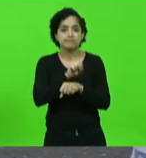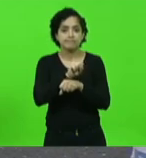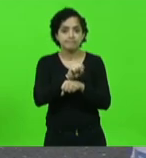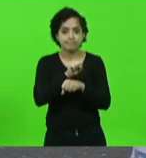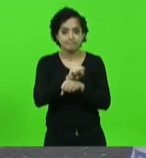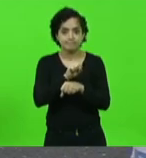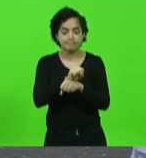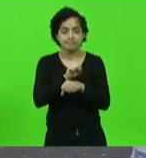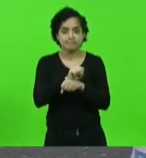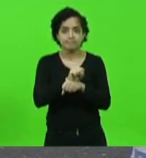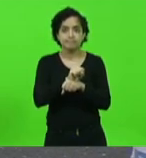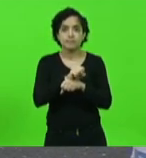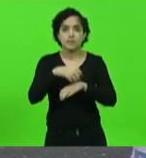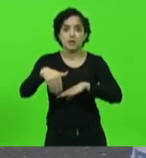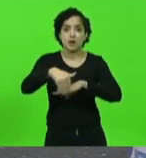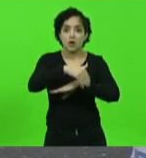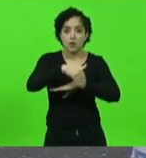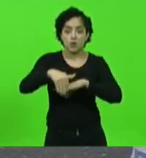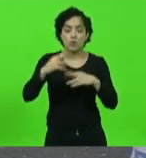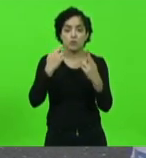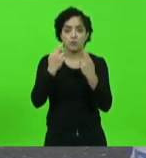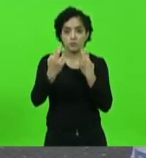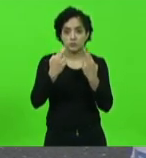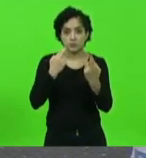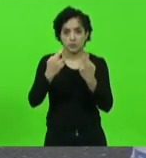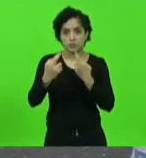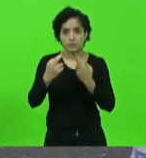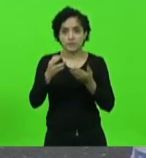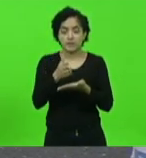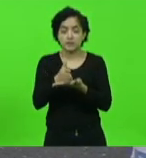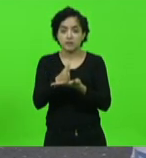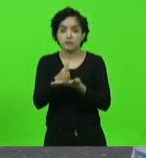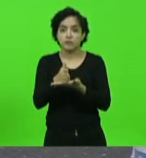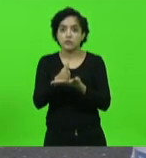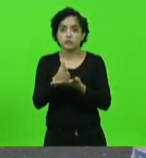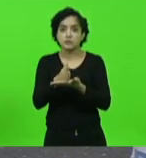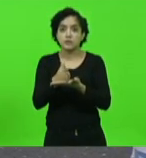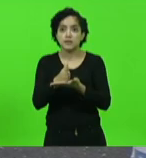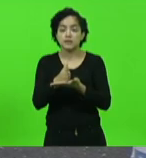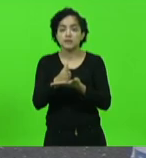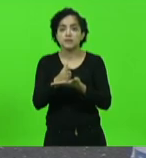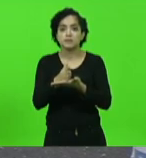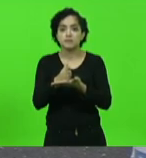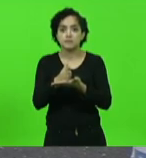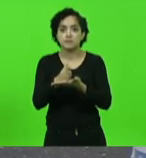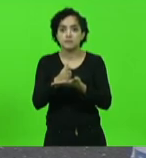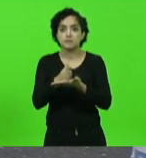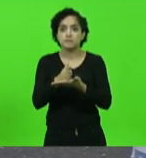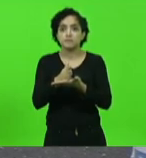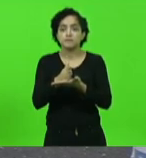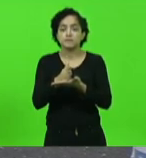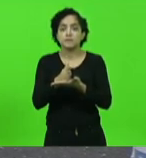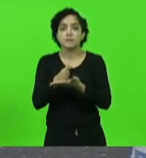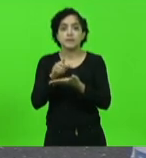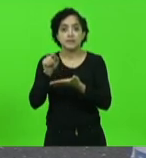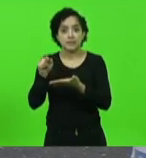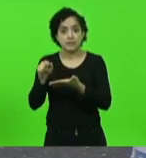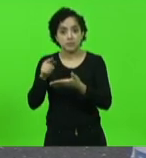região e a rodovia da fronteira ligando os municípios de Tunápolis